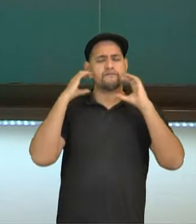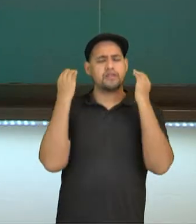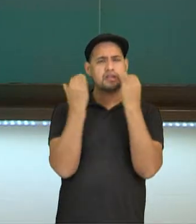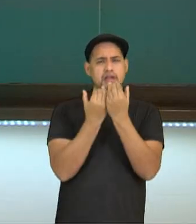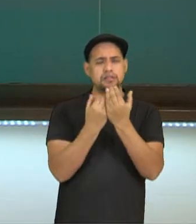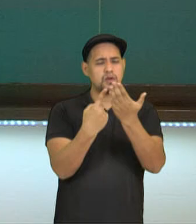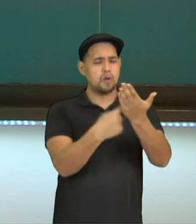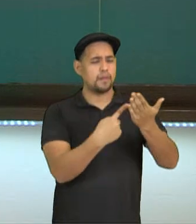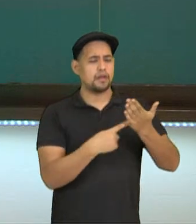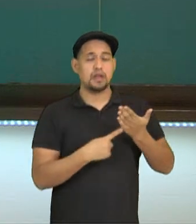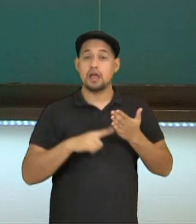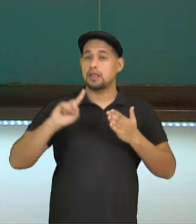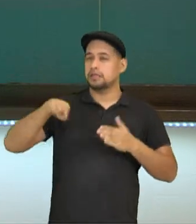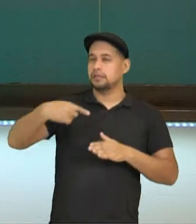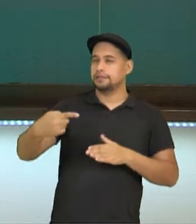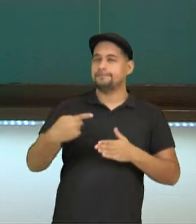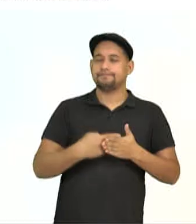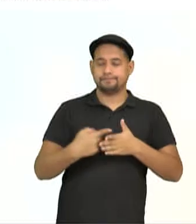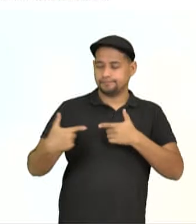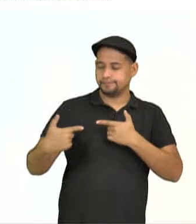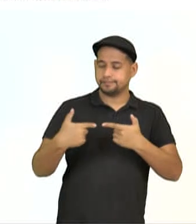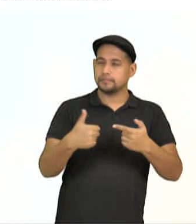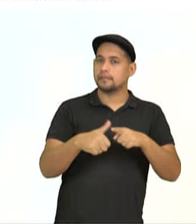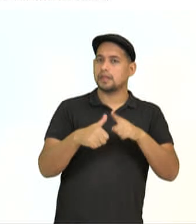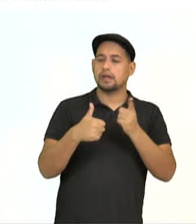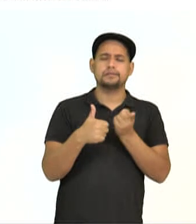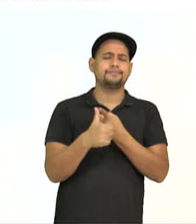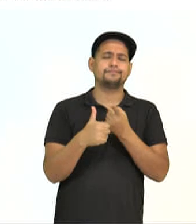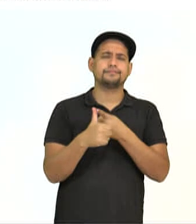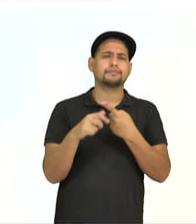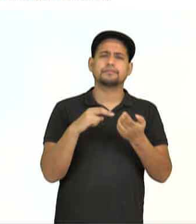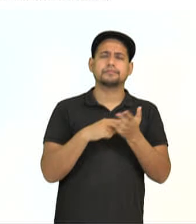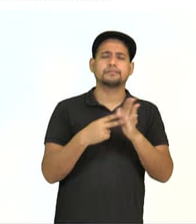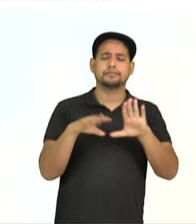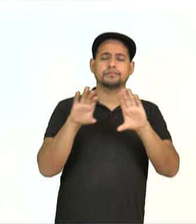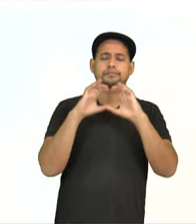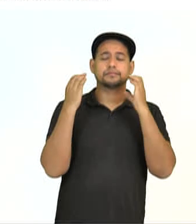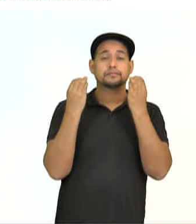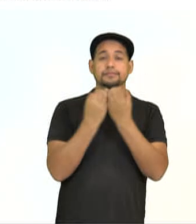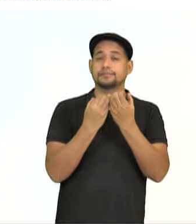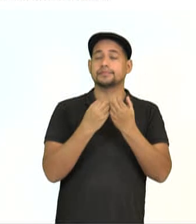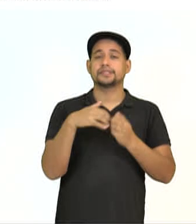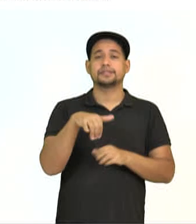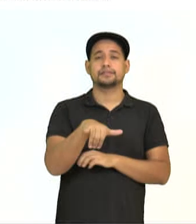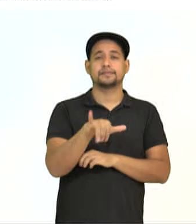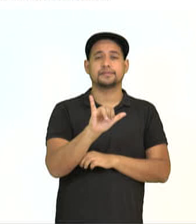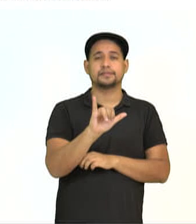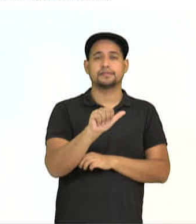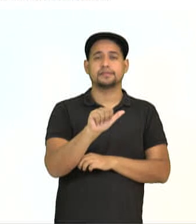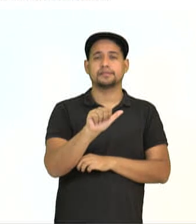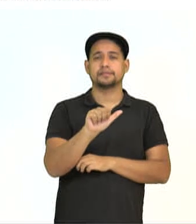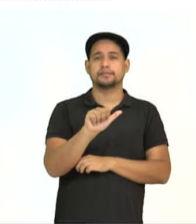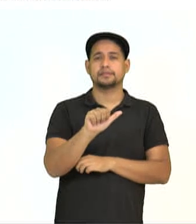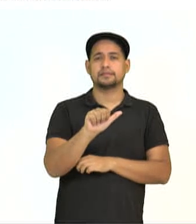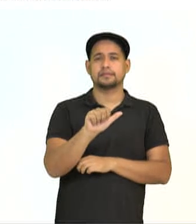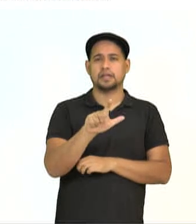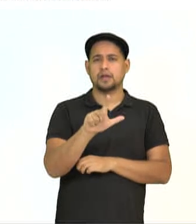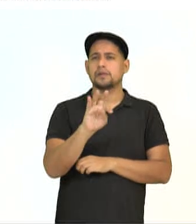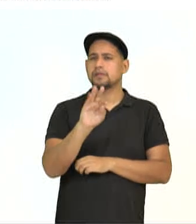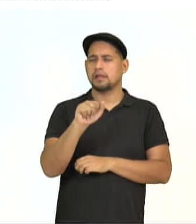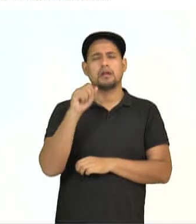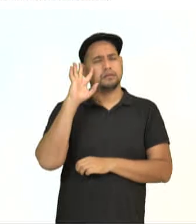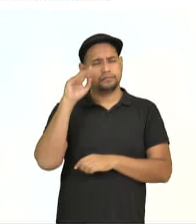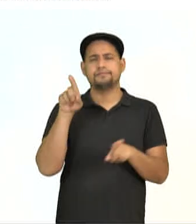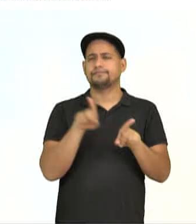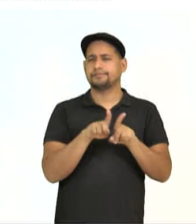acordos pós-guerra. O primeiro desses grandes acordos foi a Conferência de Yalta, que aconteceu ainda durante